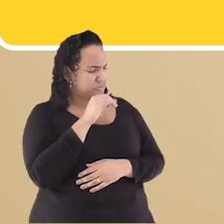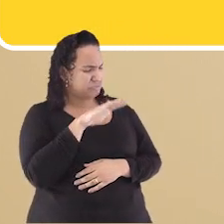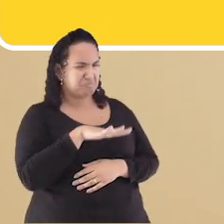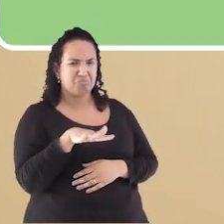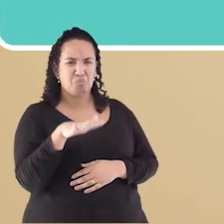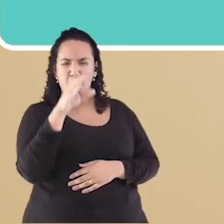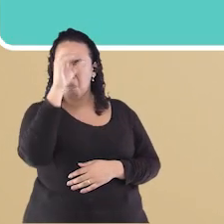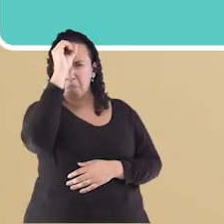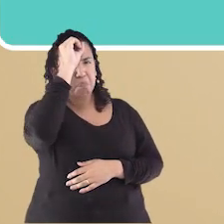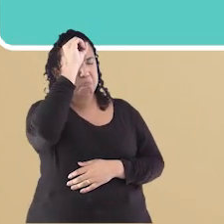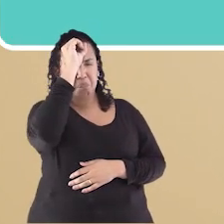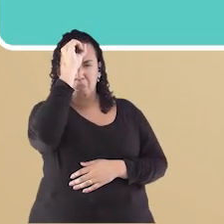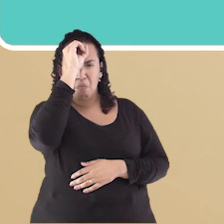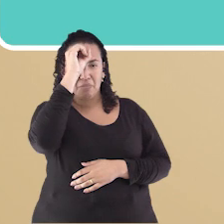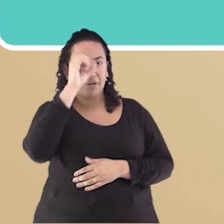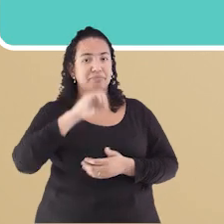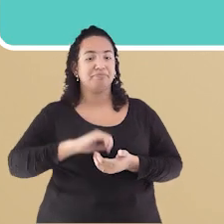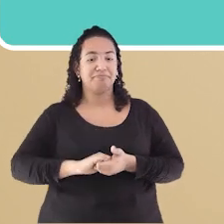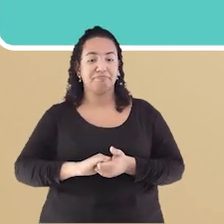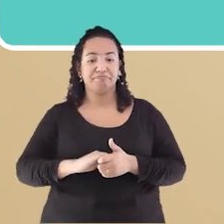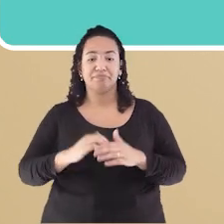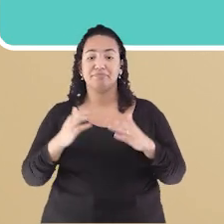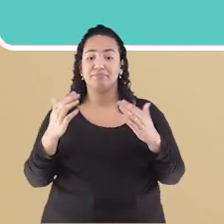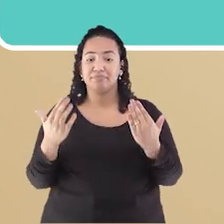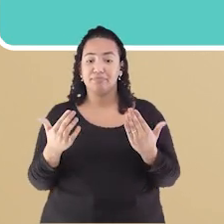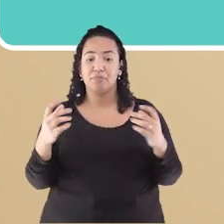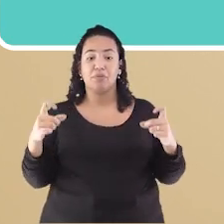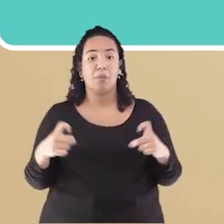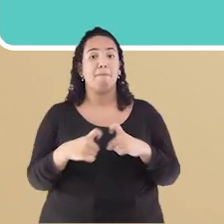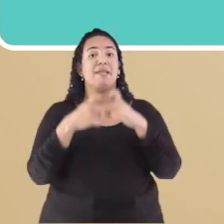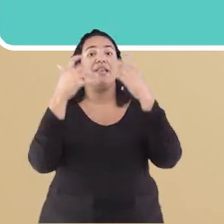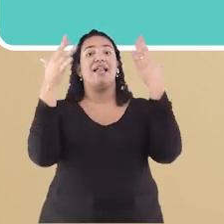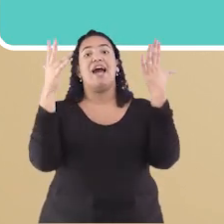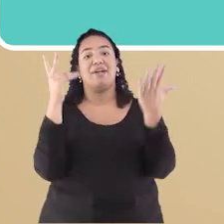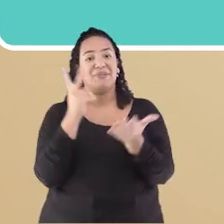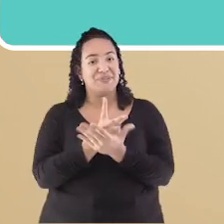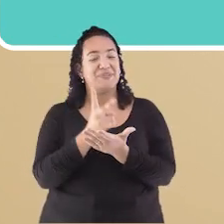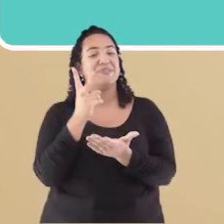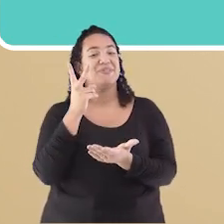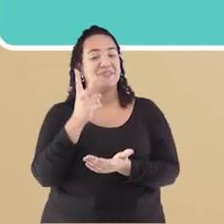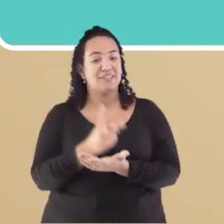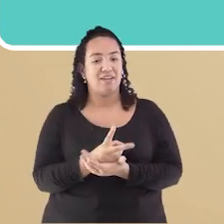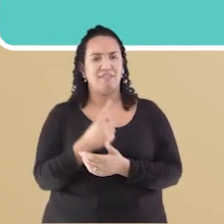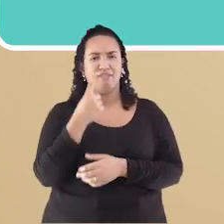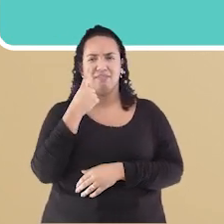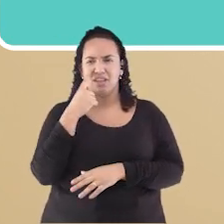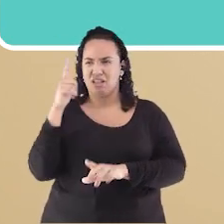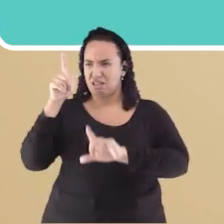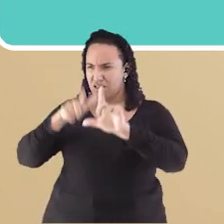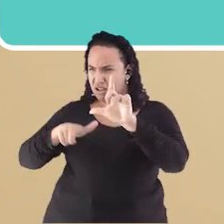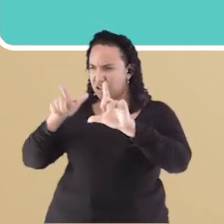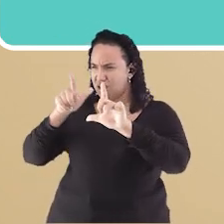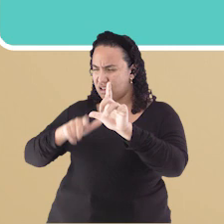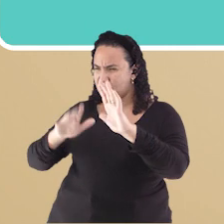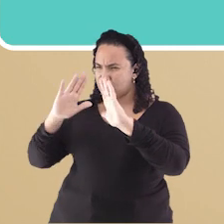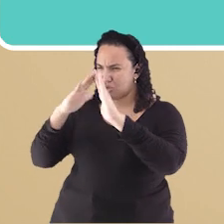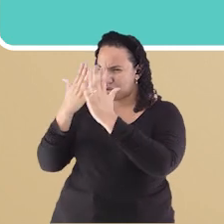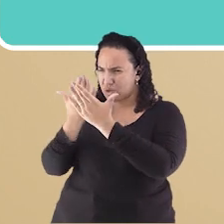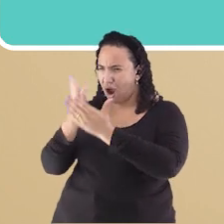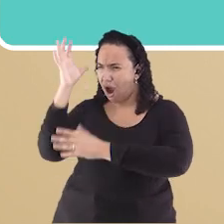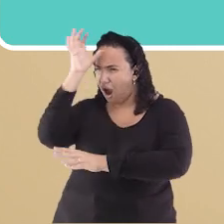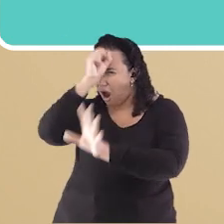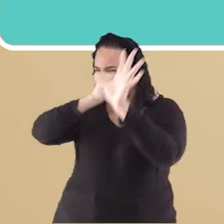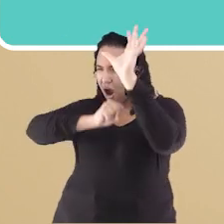E o milagre continuava acontecendo Cada letra que João aprendia